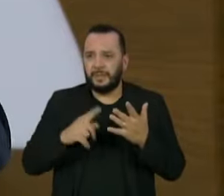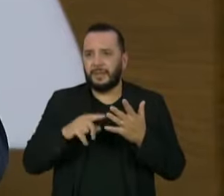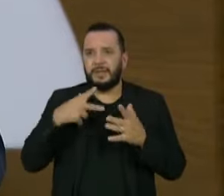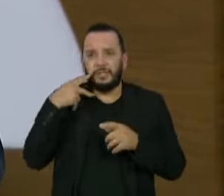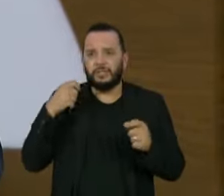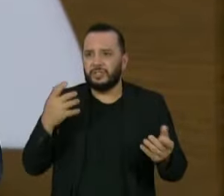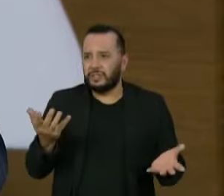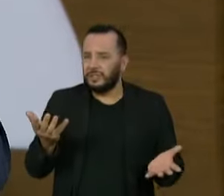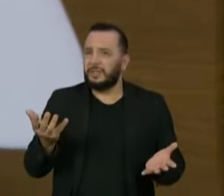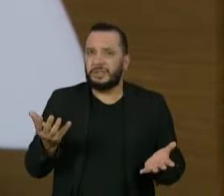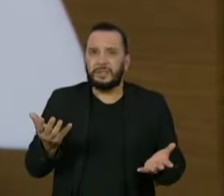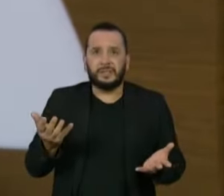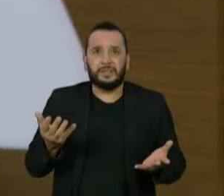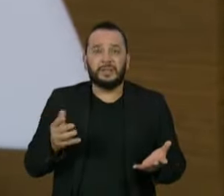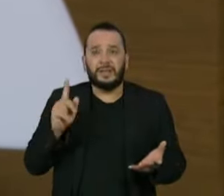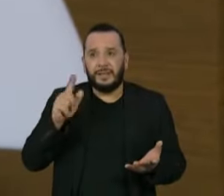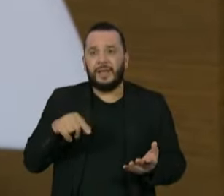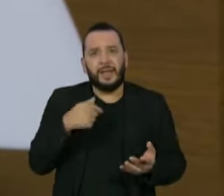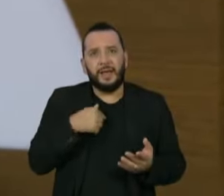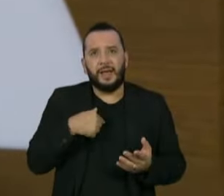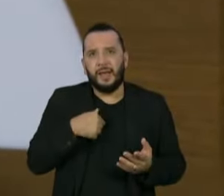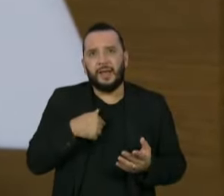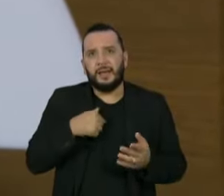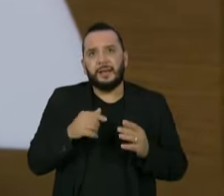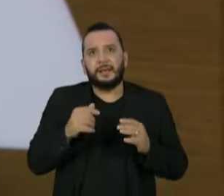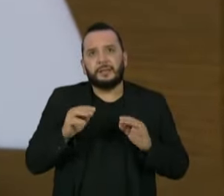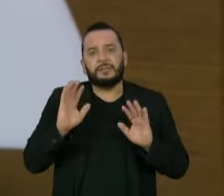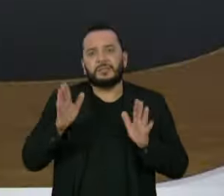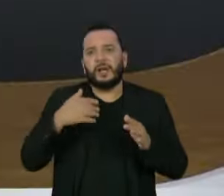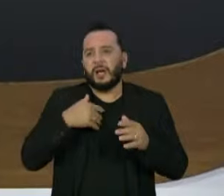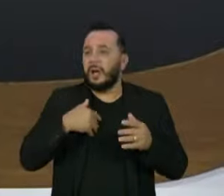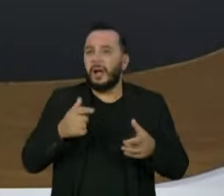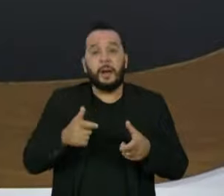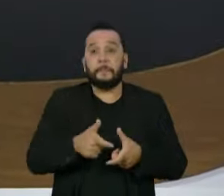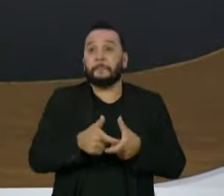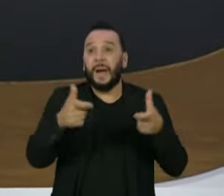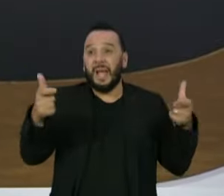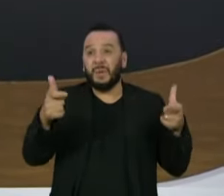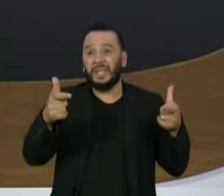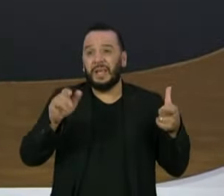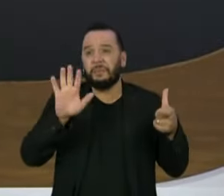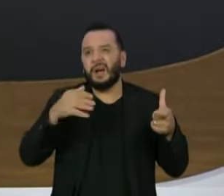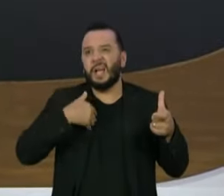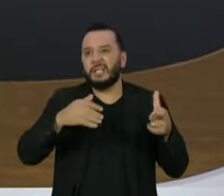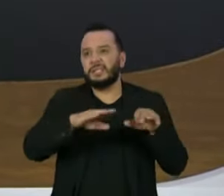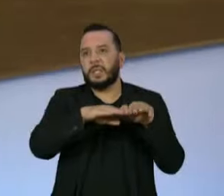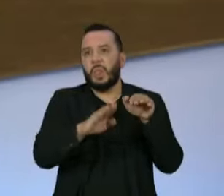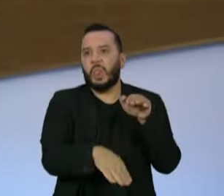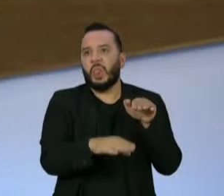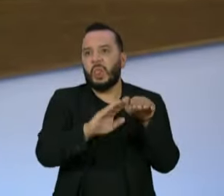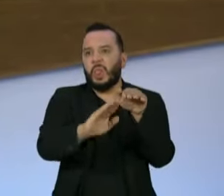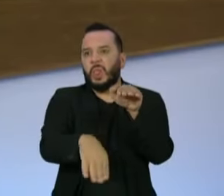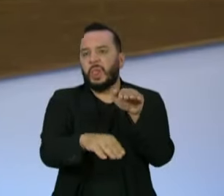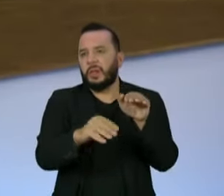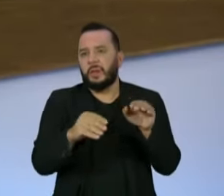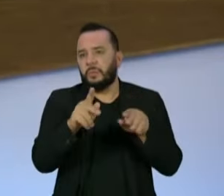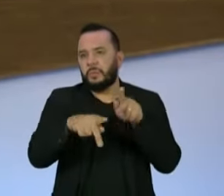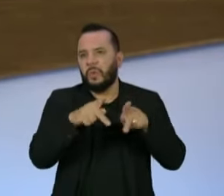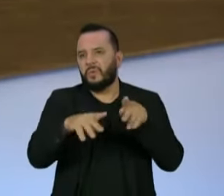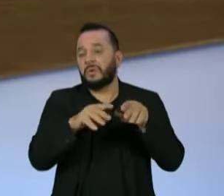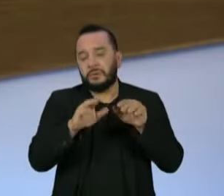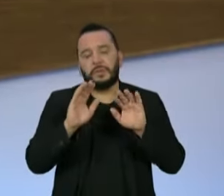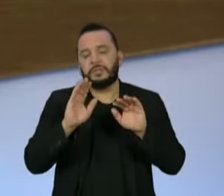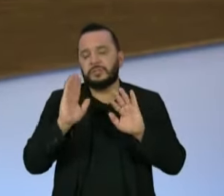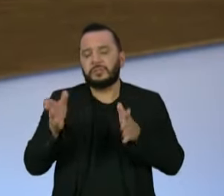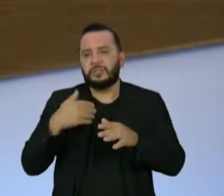pessoas que eu não chamo de minorias, chamo de maiorias minorizadas. Certo, Júlia, por favor. Eu vou voltar um pouquinho ao início do programa em relação